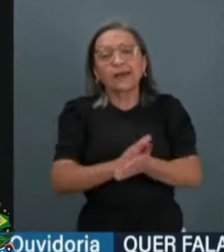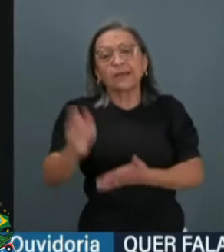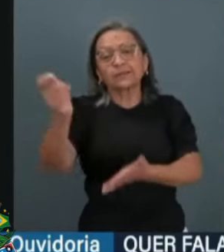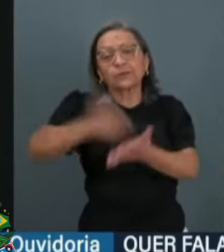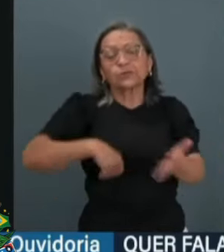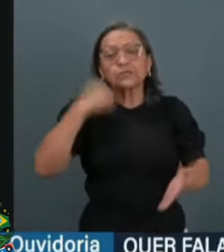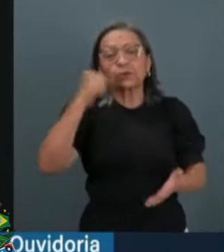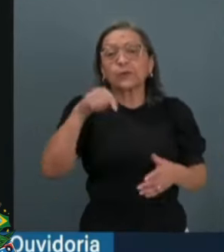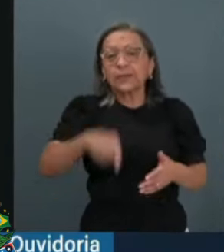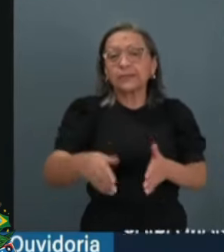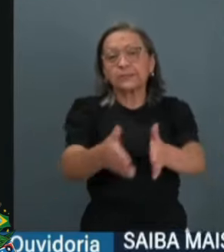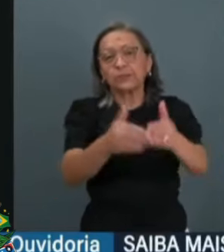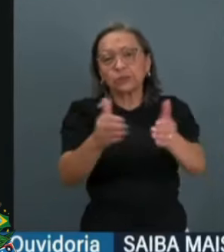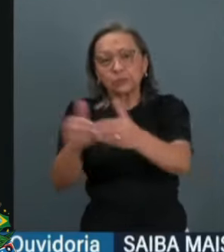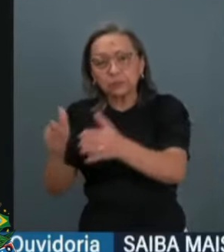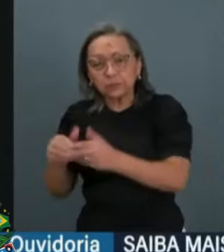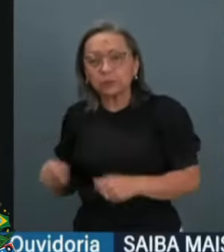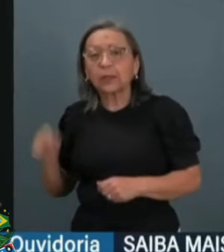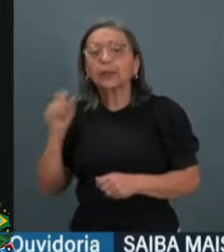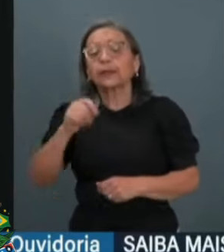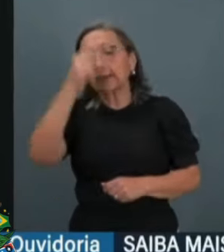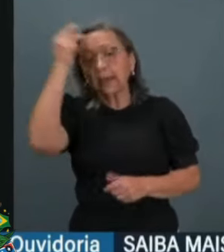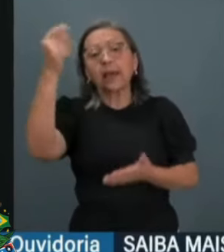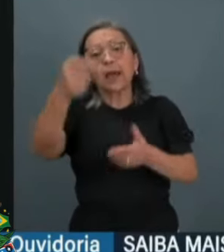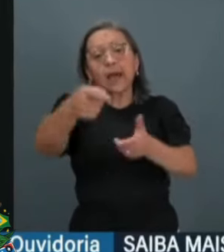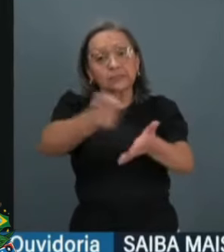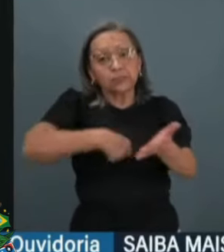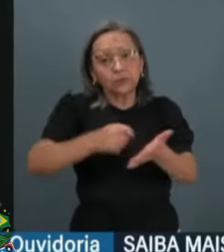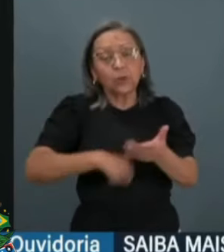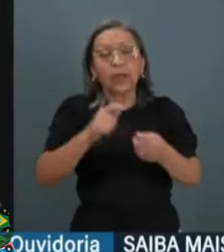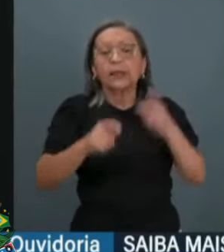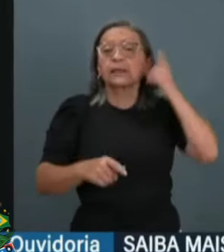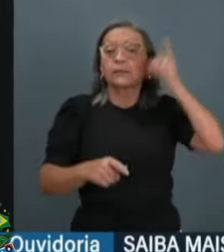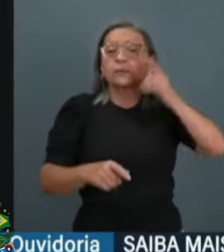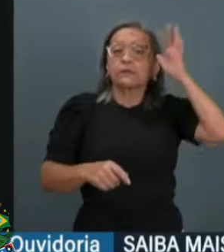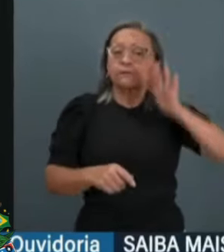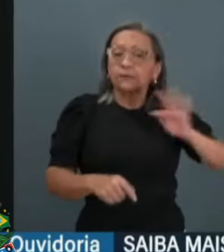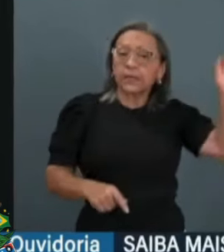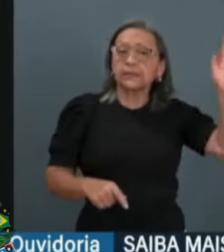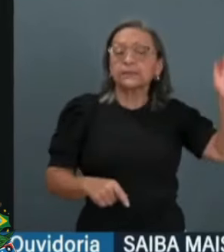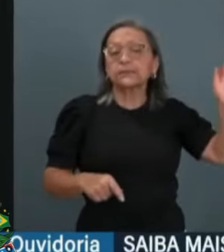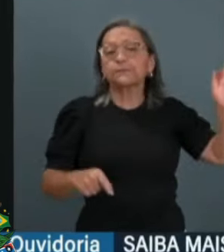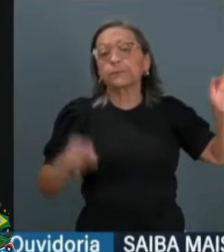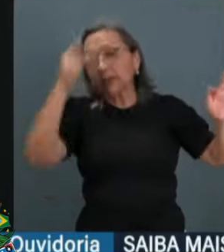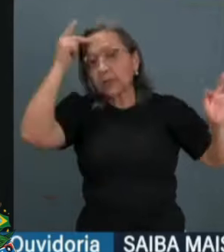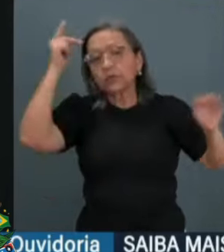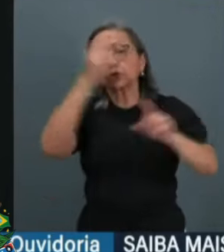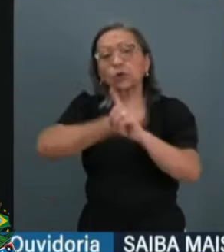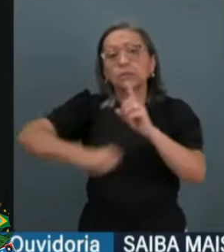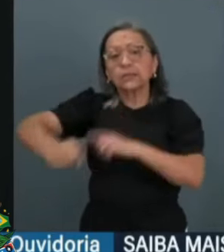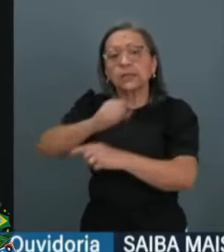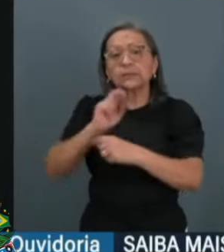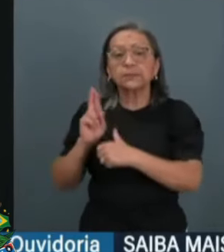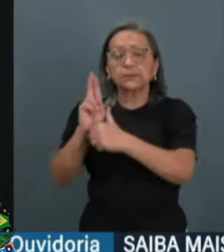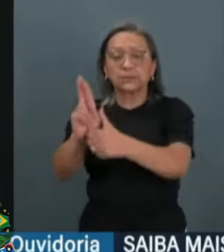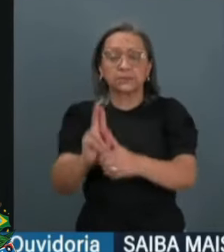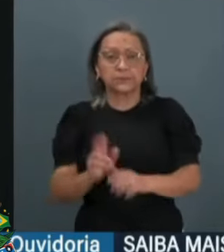nesses pedidos. Quem assinou os pedidos foram deputados federais e representantes da sociedade